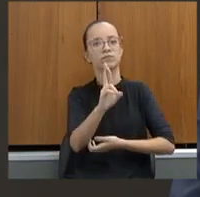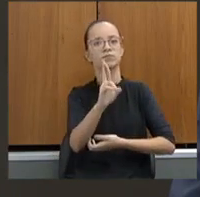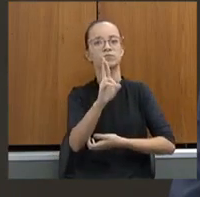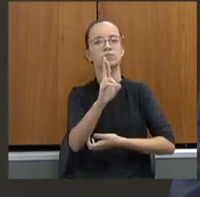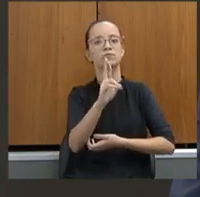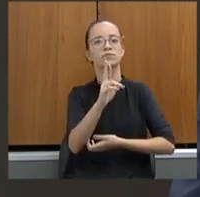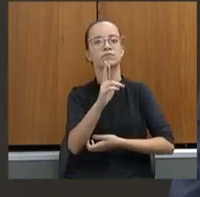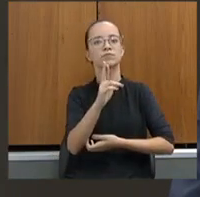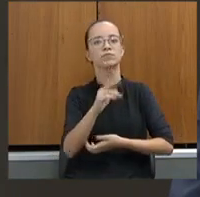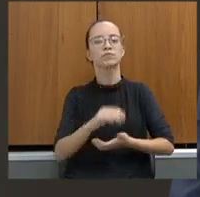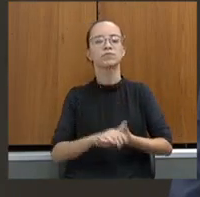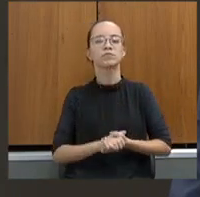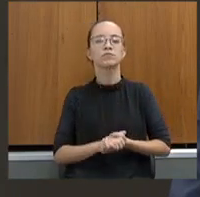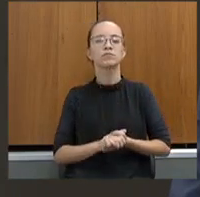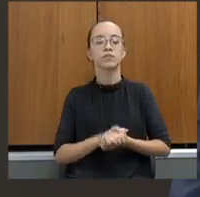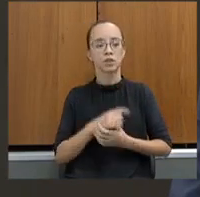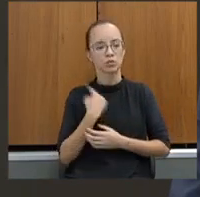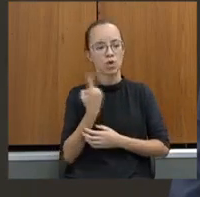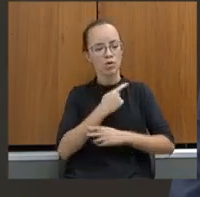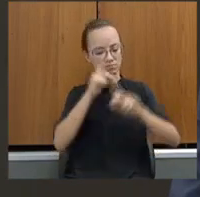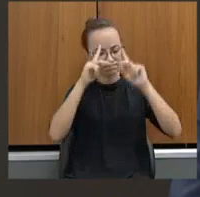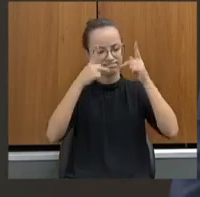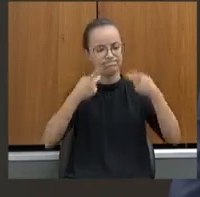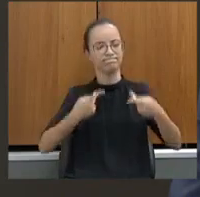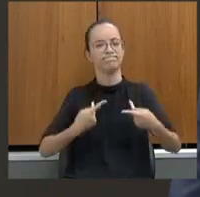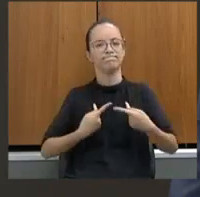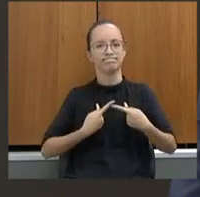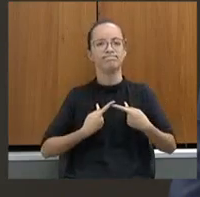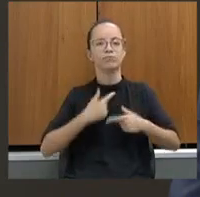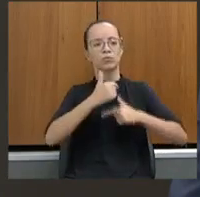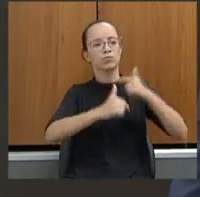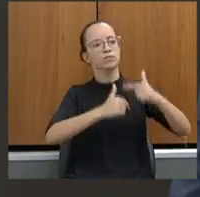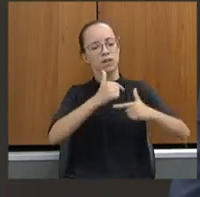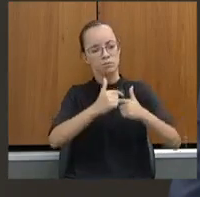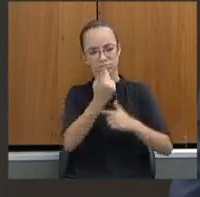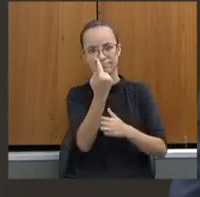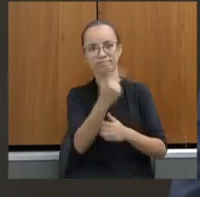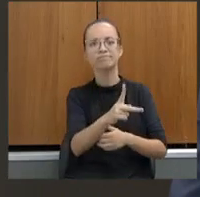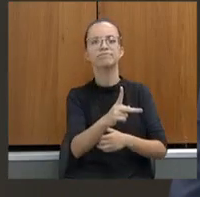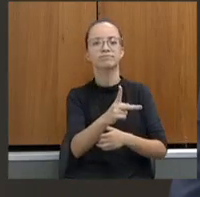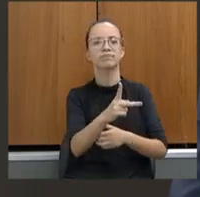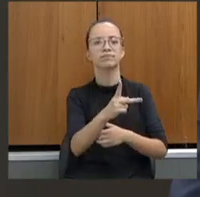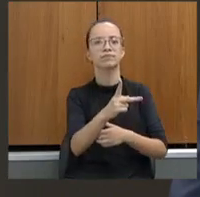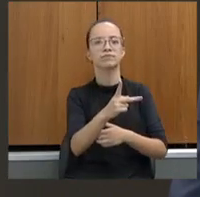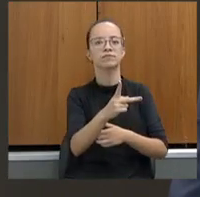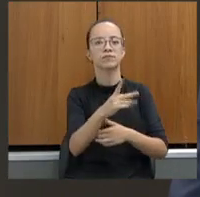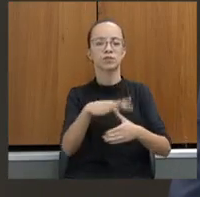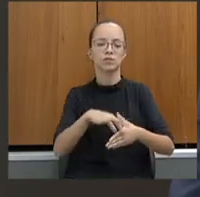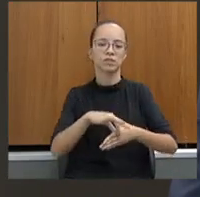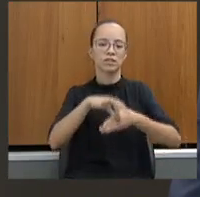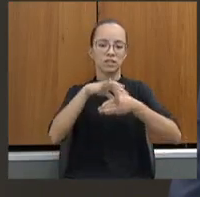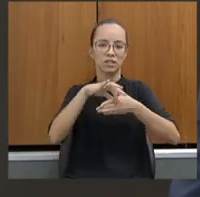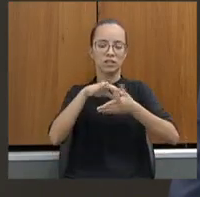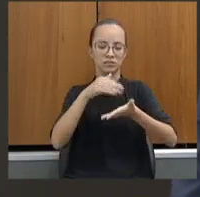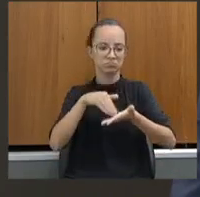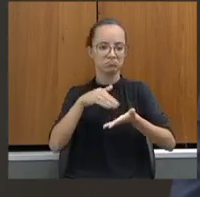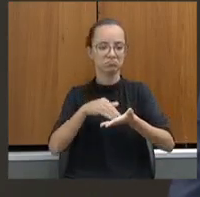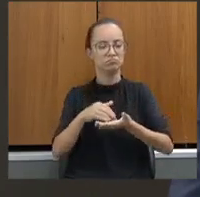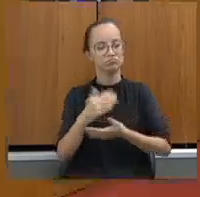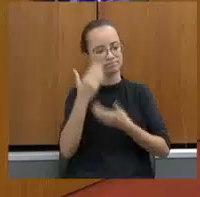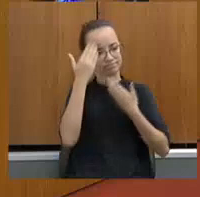manifestar o nosso reconhecimento do trabalho de vossa excelência no comando dessa pasta tão importante. Muito obrigado.